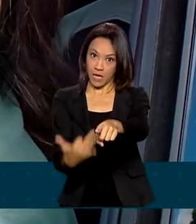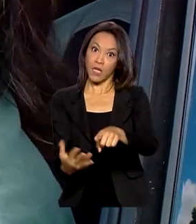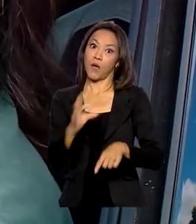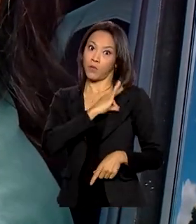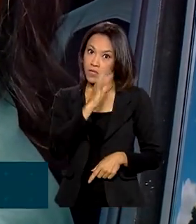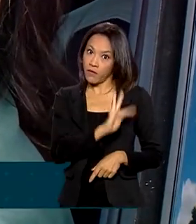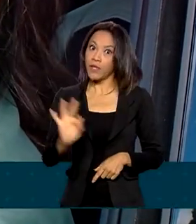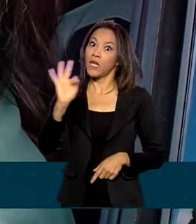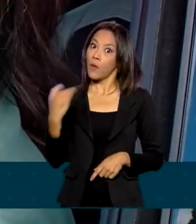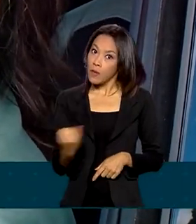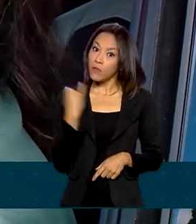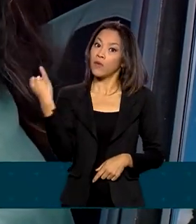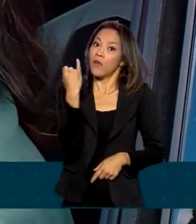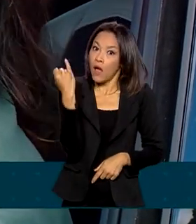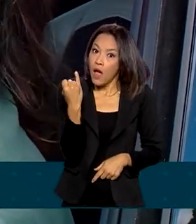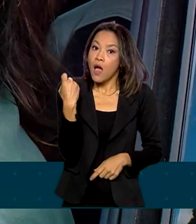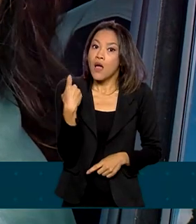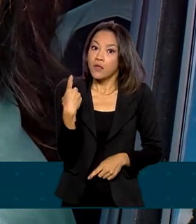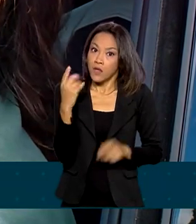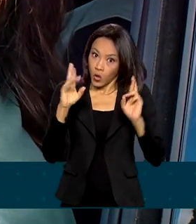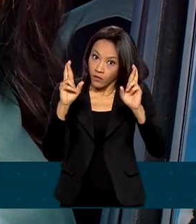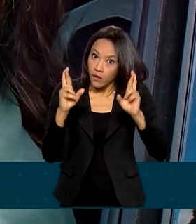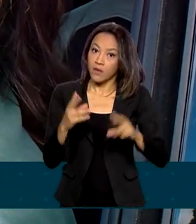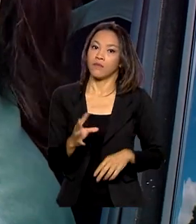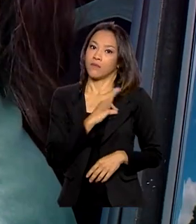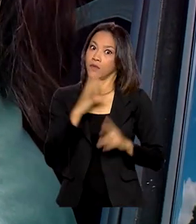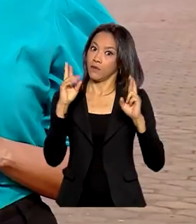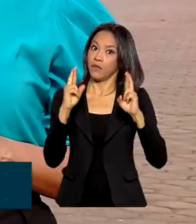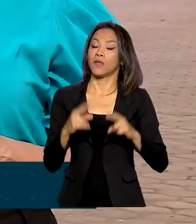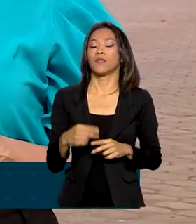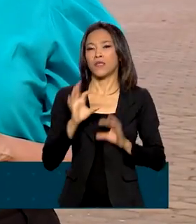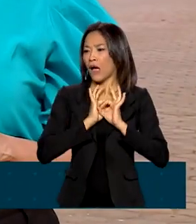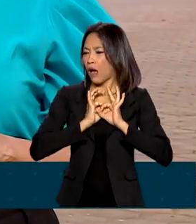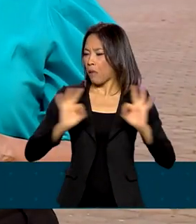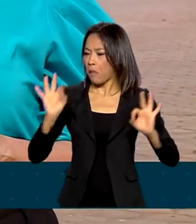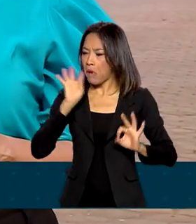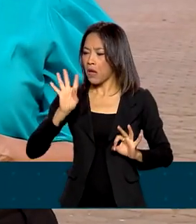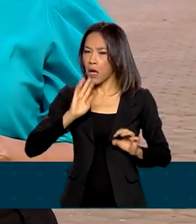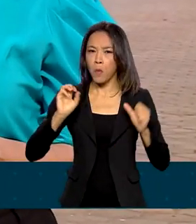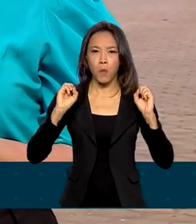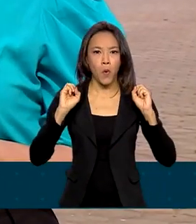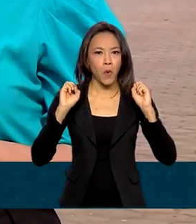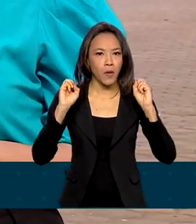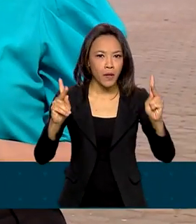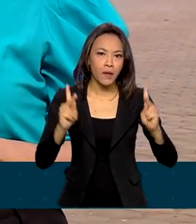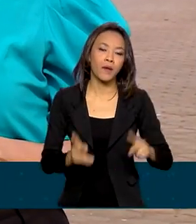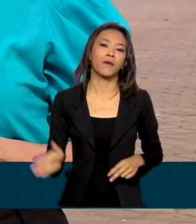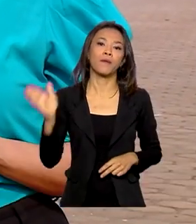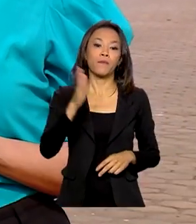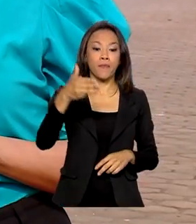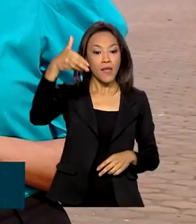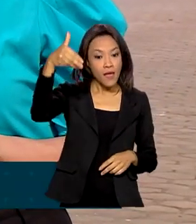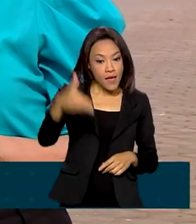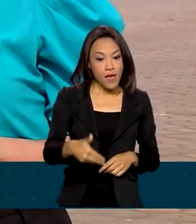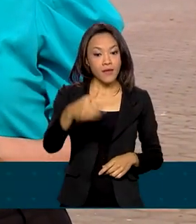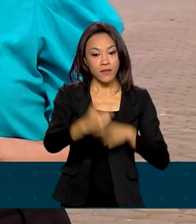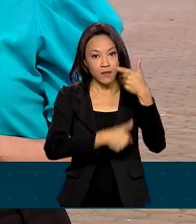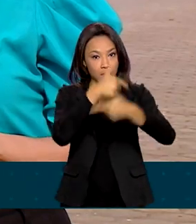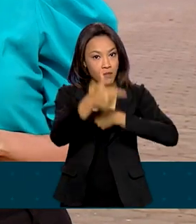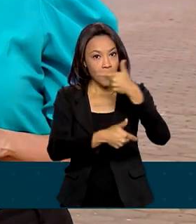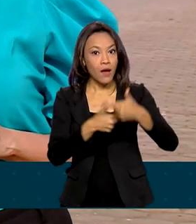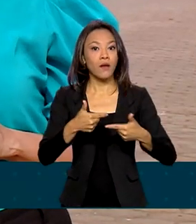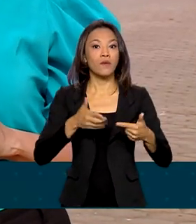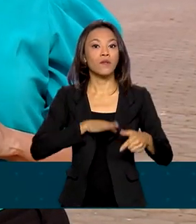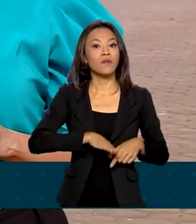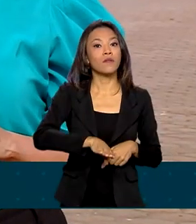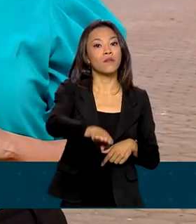dar essa segurança para a gente, né? Que está todo mundo legal e está tudo ok. Essa ação realizada aqui às margens da BR-020